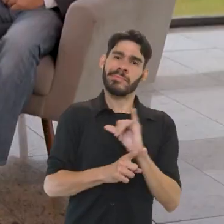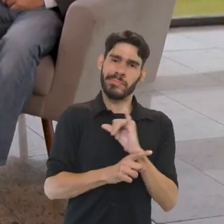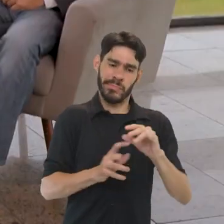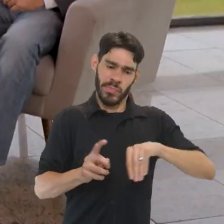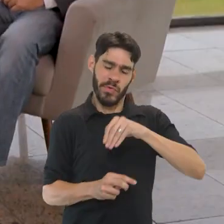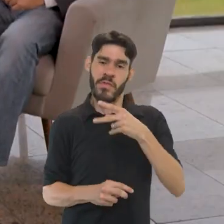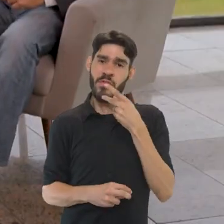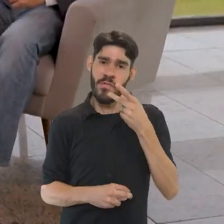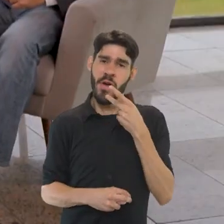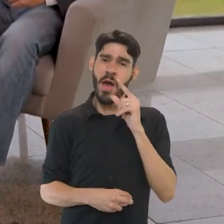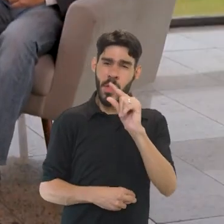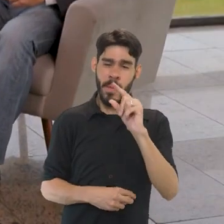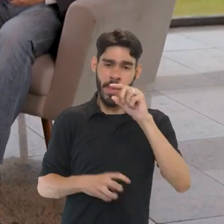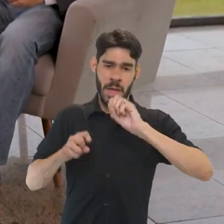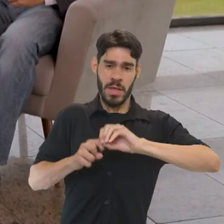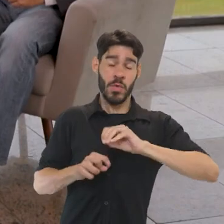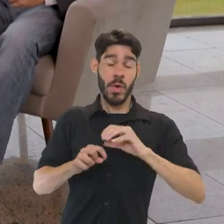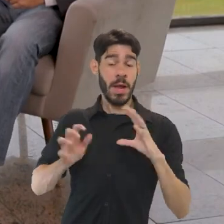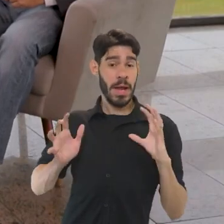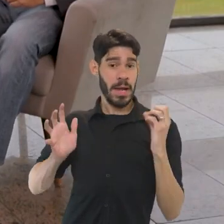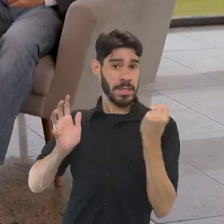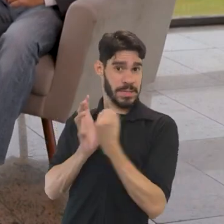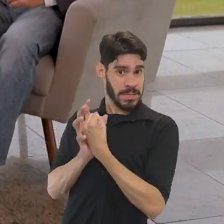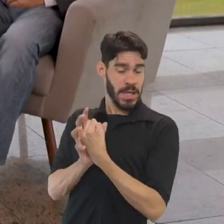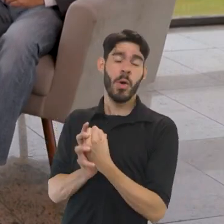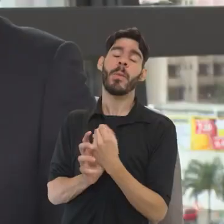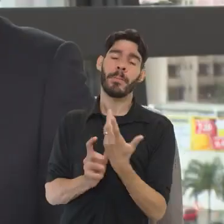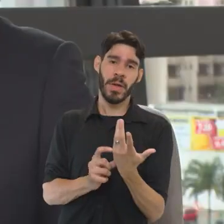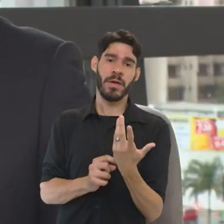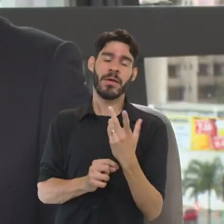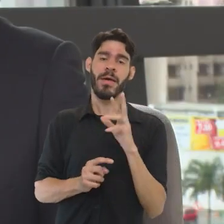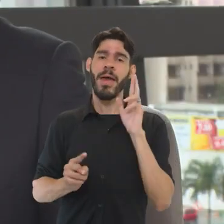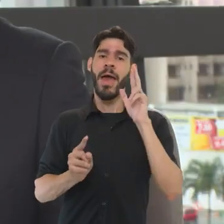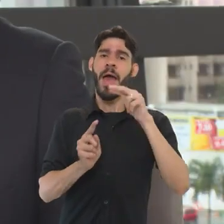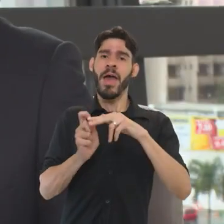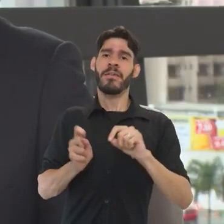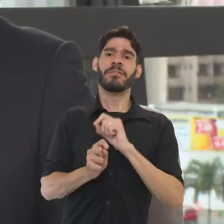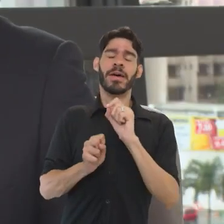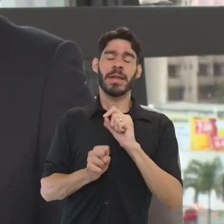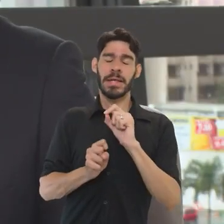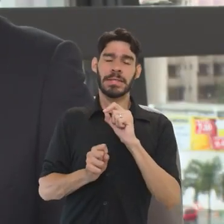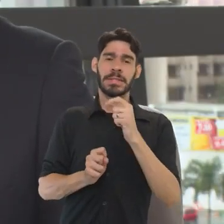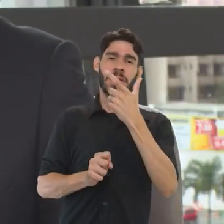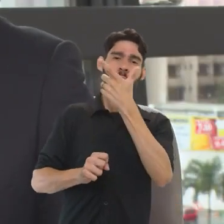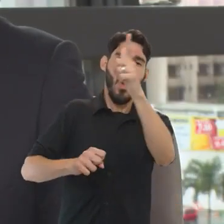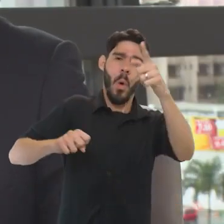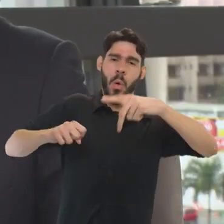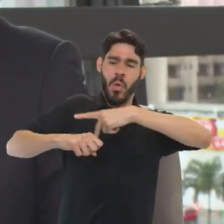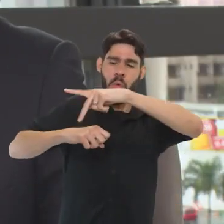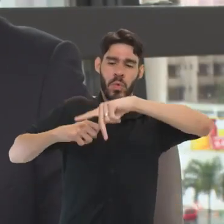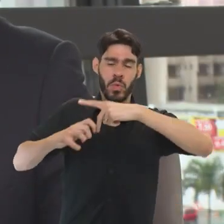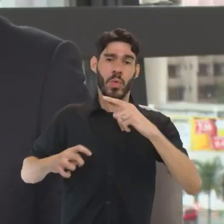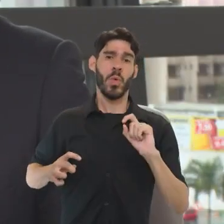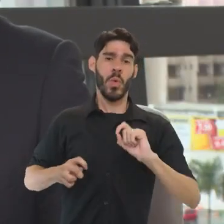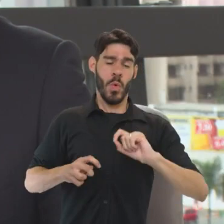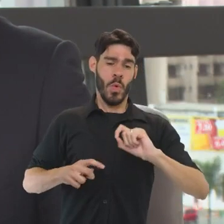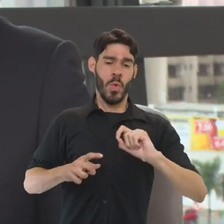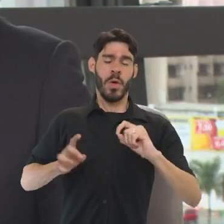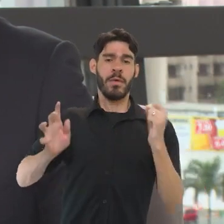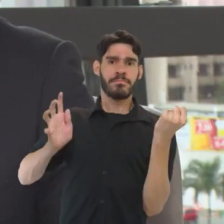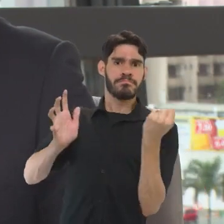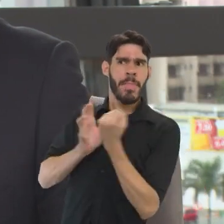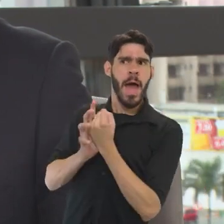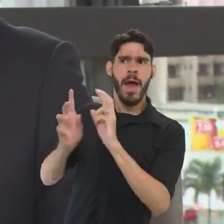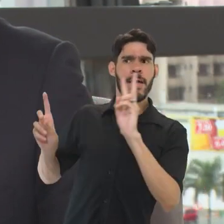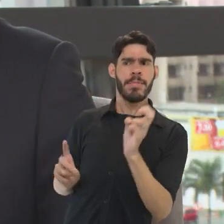nessa estratégia. A gente falou um pouquinho aqui da educação patrimonial e a gente tem como referência esses outros países onde essa